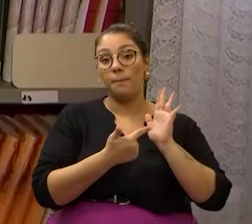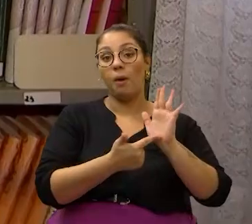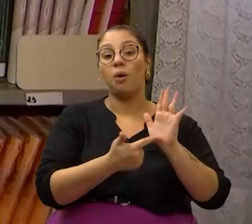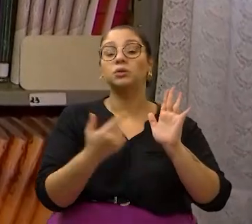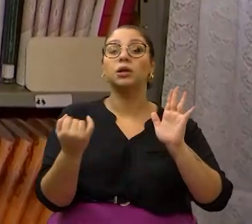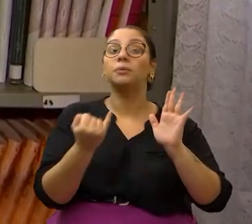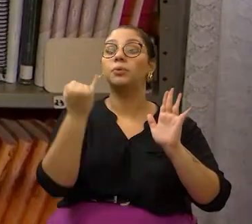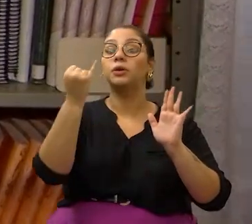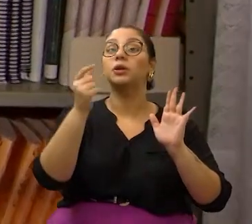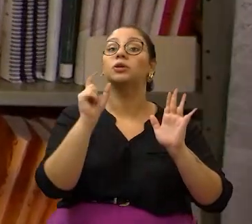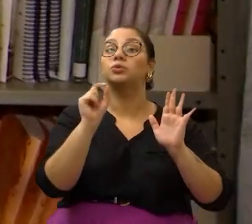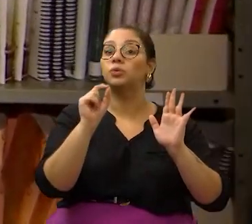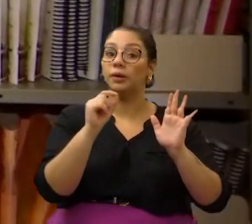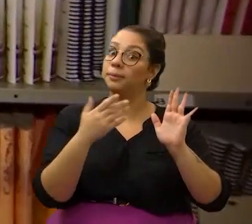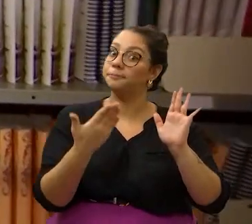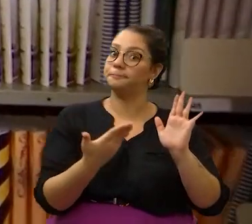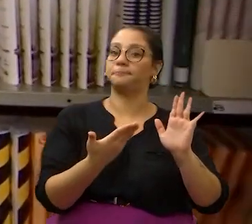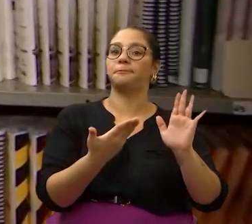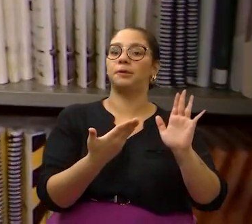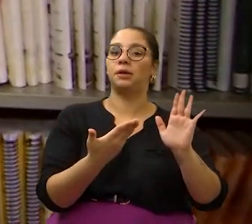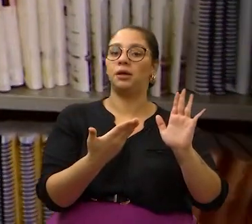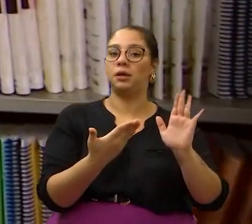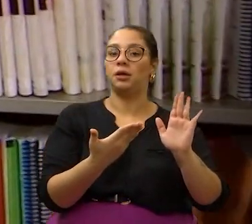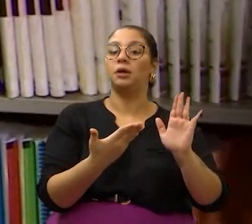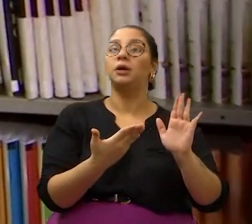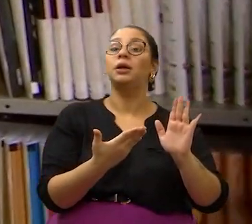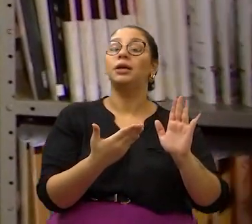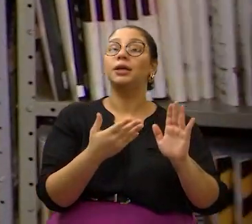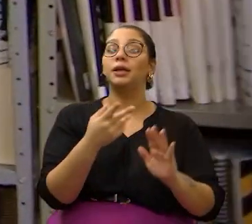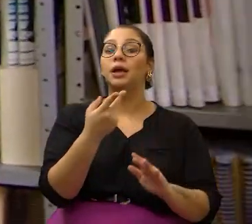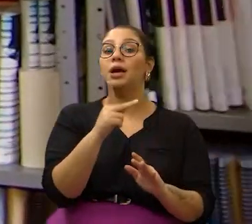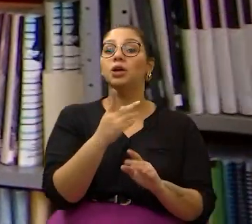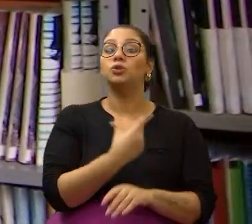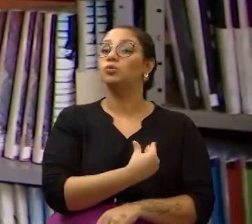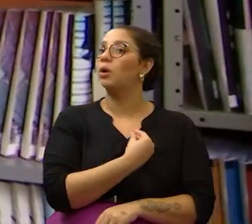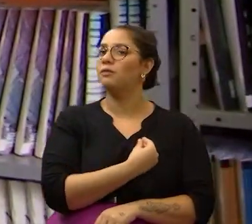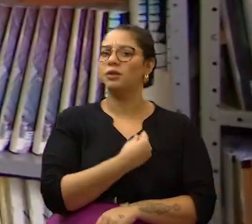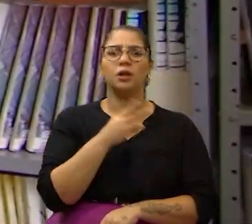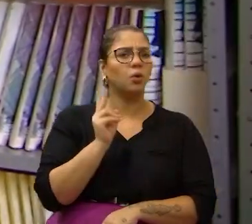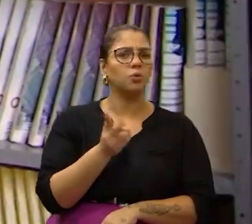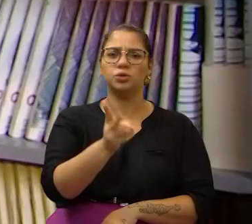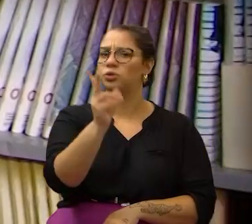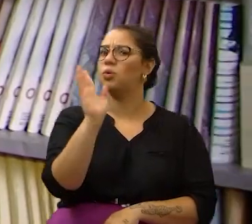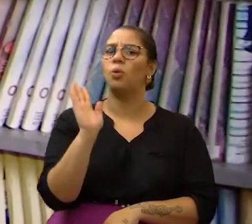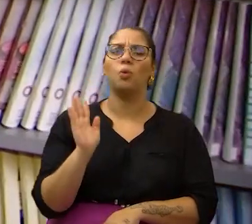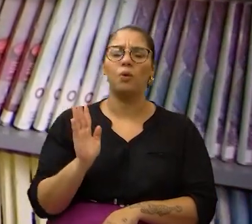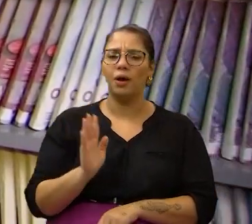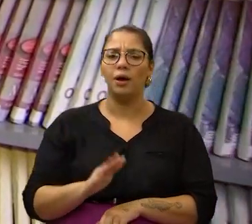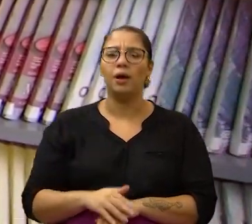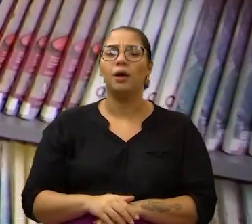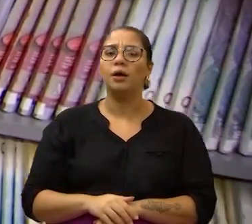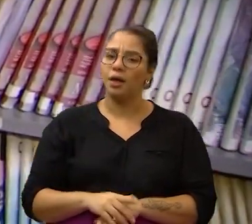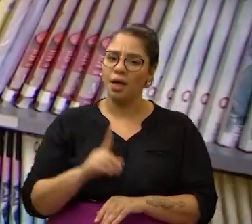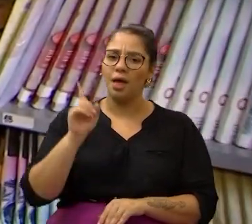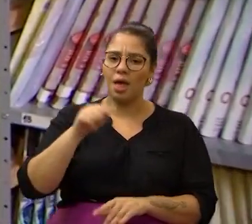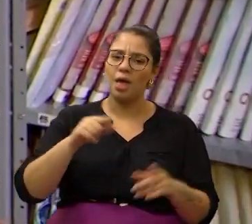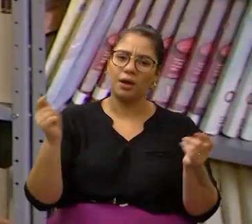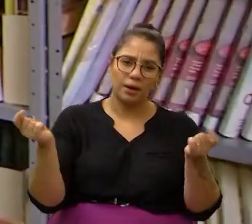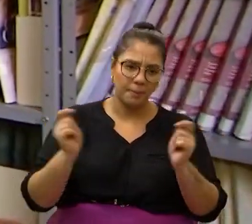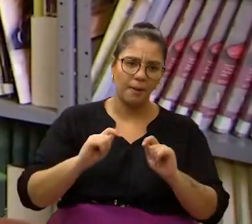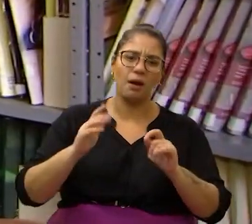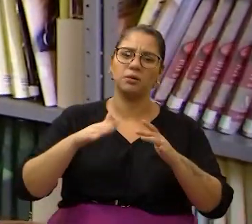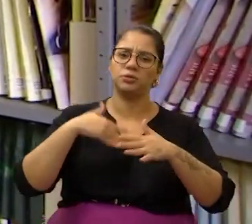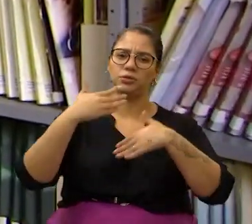a importância disso, né? E que a tua vida, ela continua, tá? Ele é capaz de